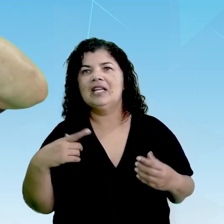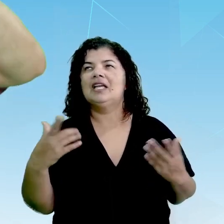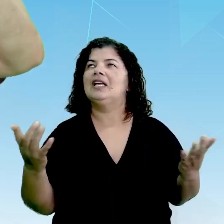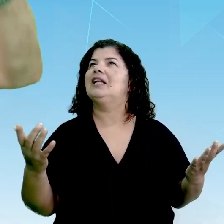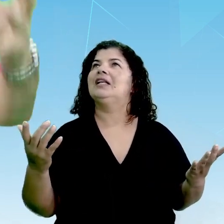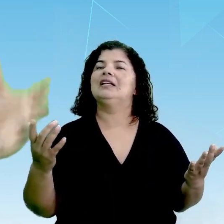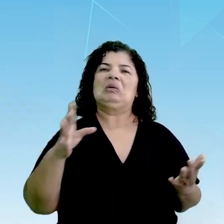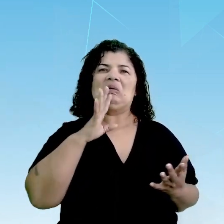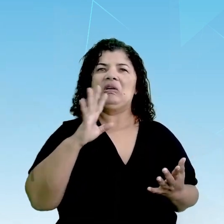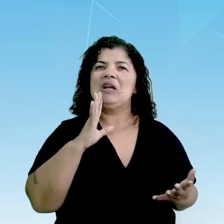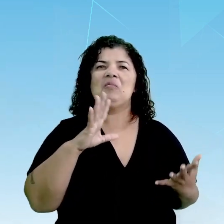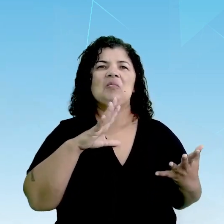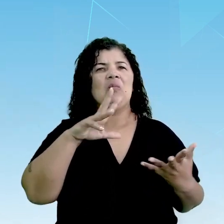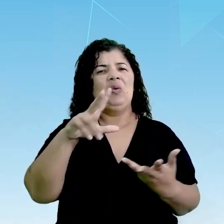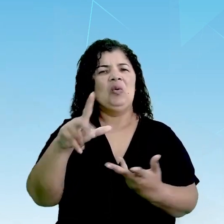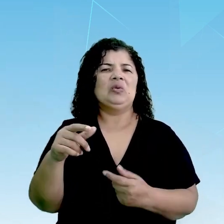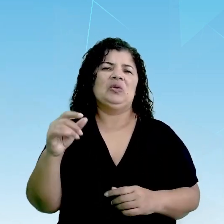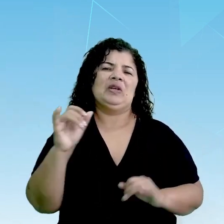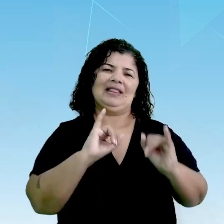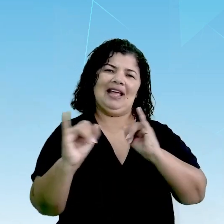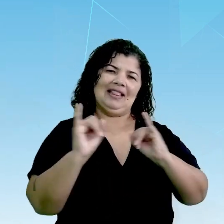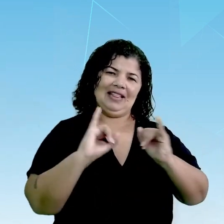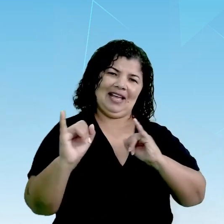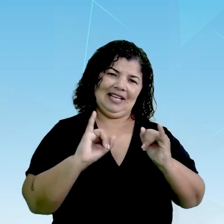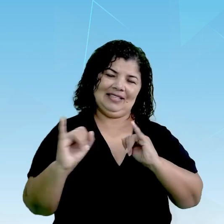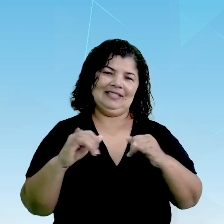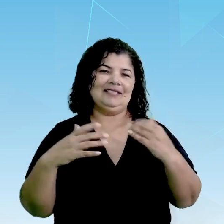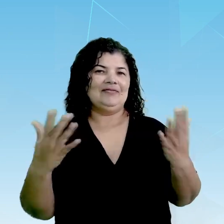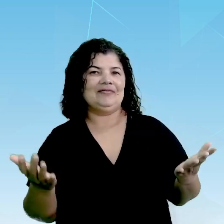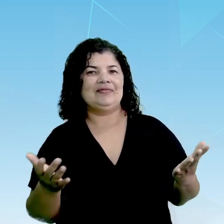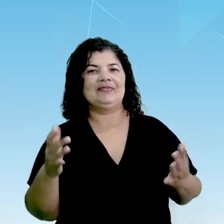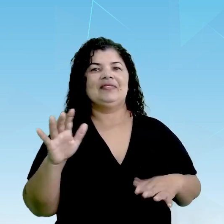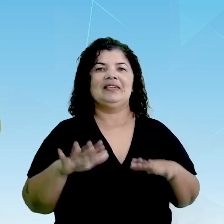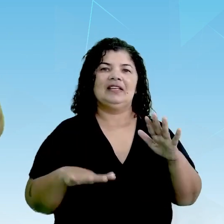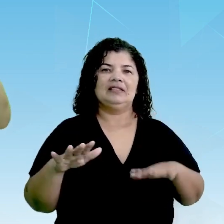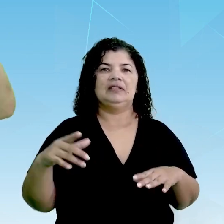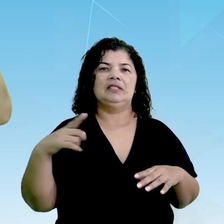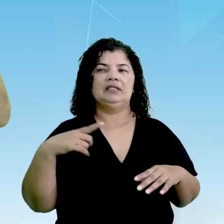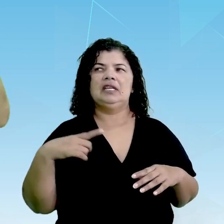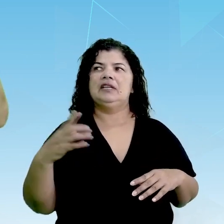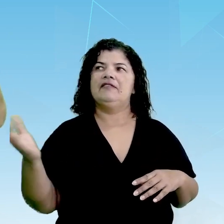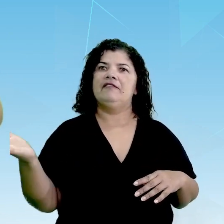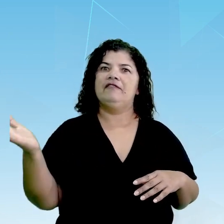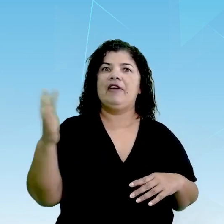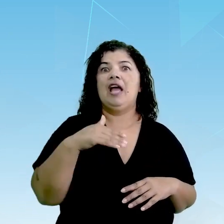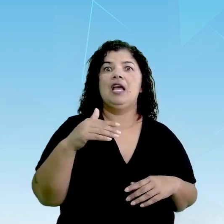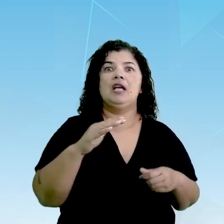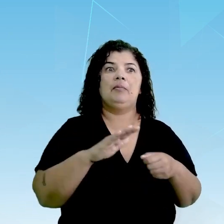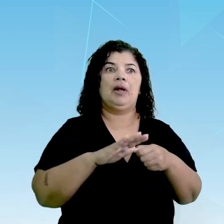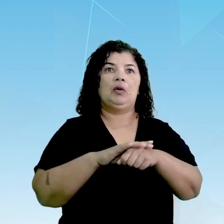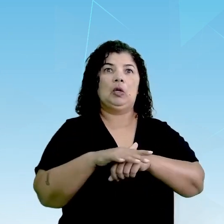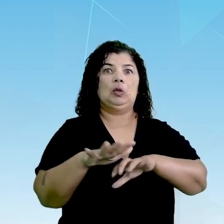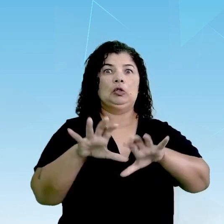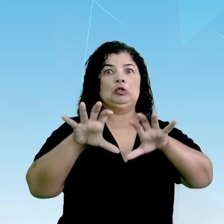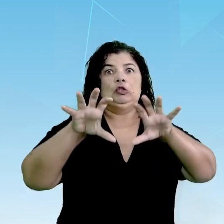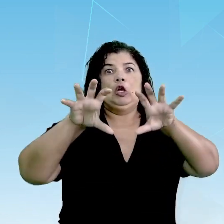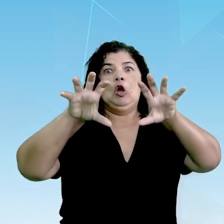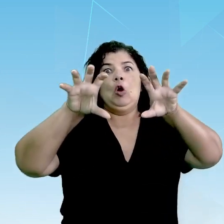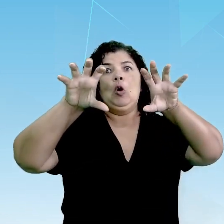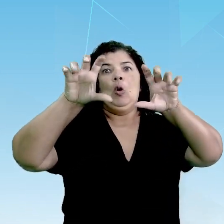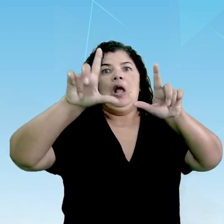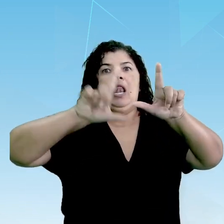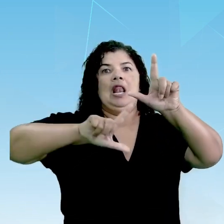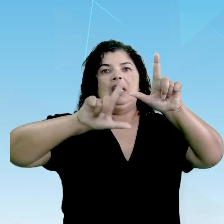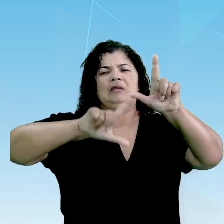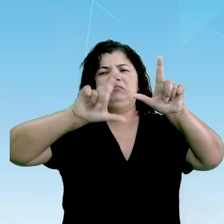mundo da internet. Muitas vezes nós temos aqui, venha para uma noite de terror e mostra aquelas letras